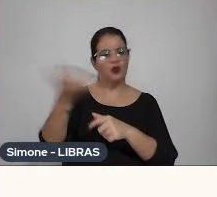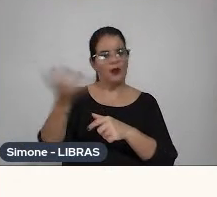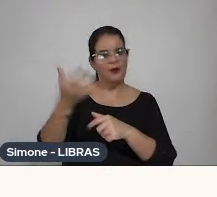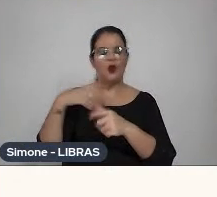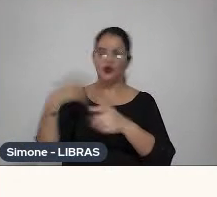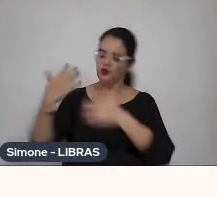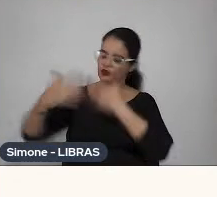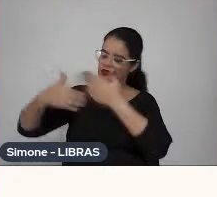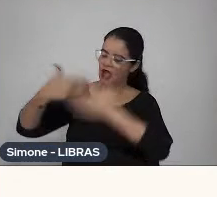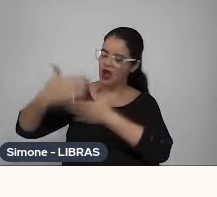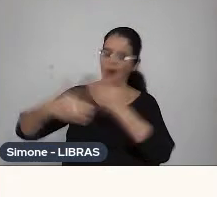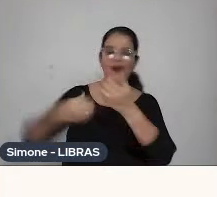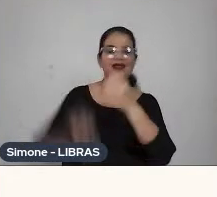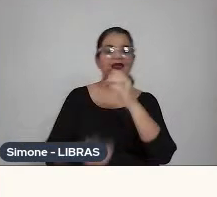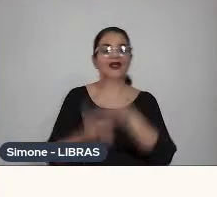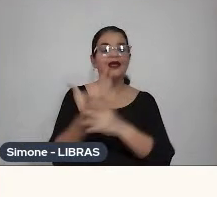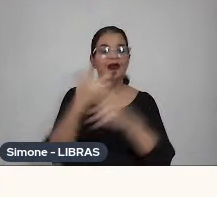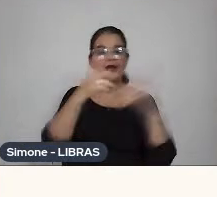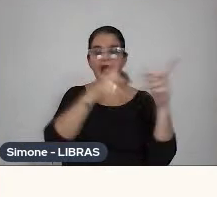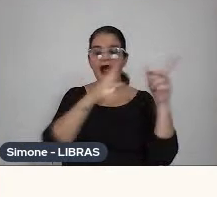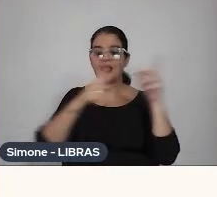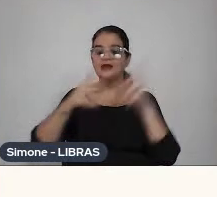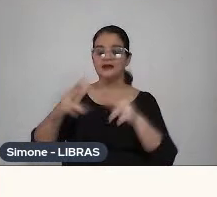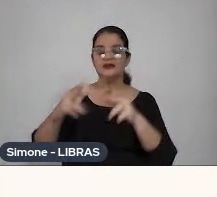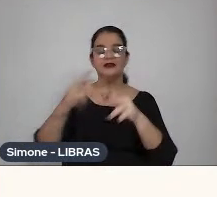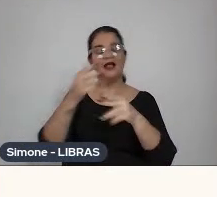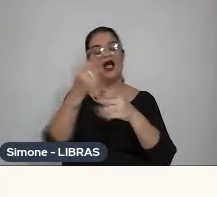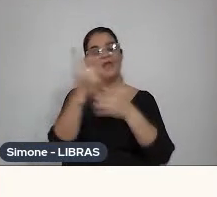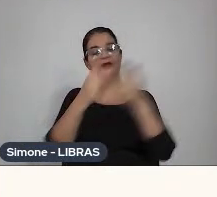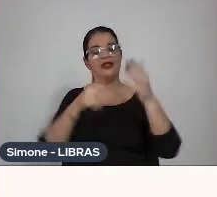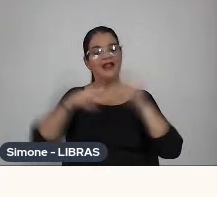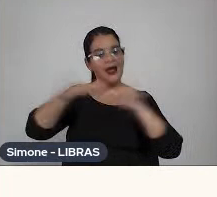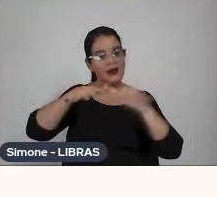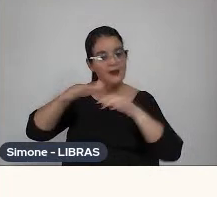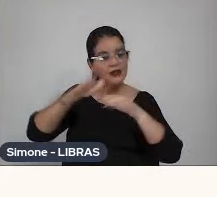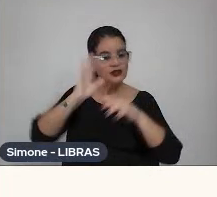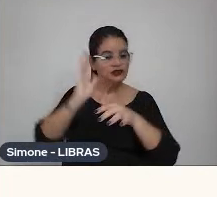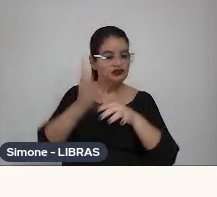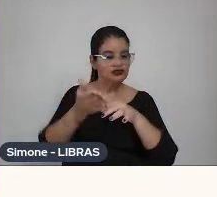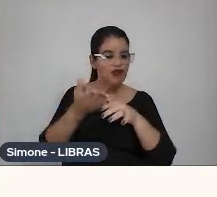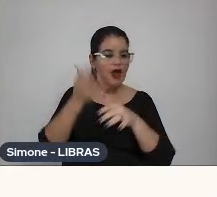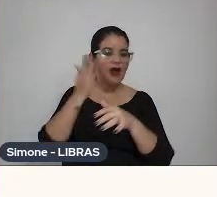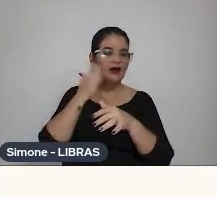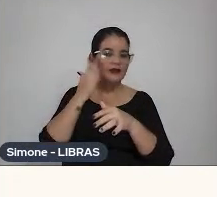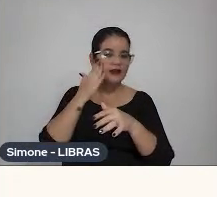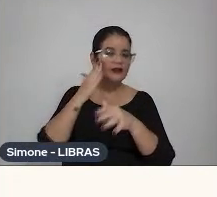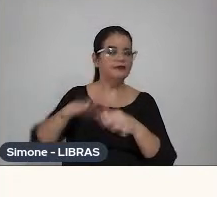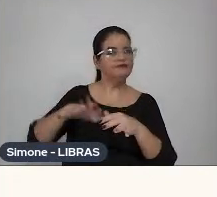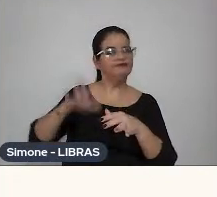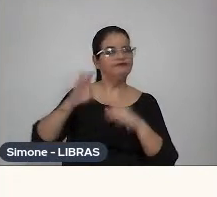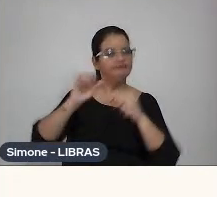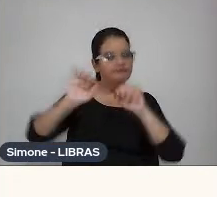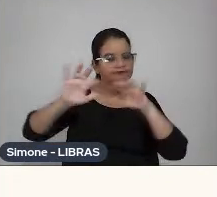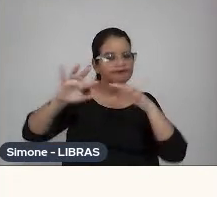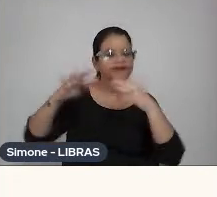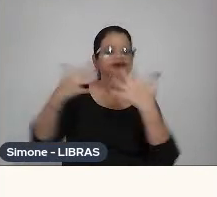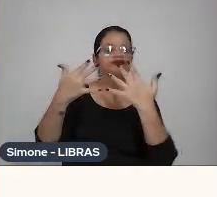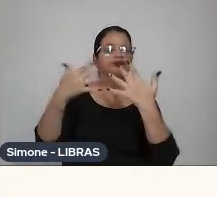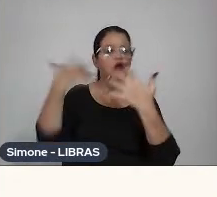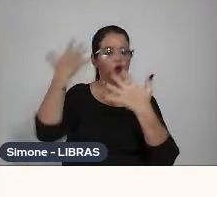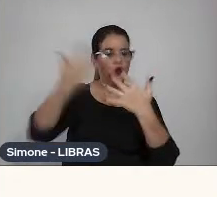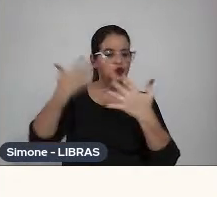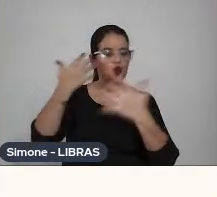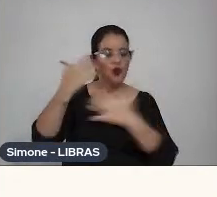criar esse timing da animação já com um ouvido, né, no som que você vai